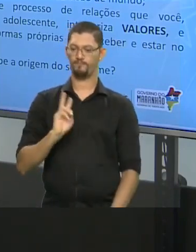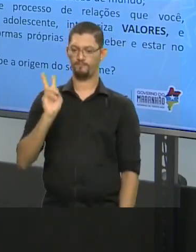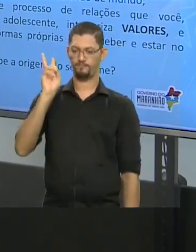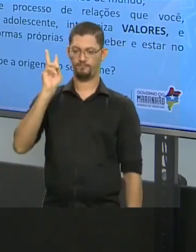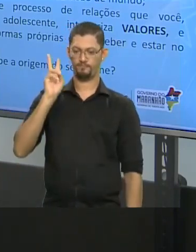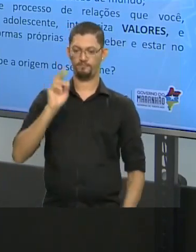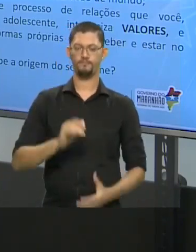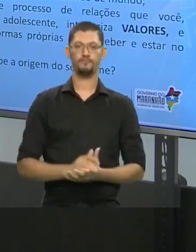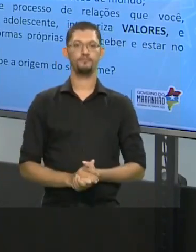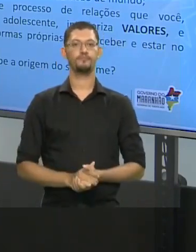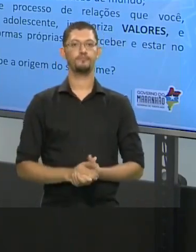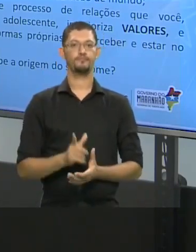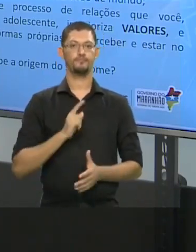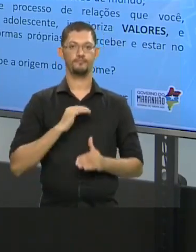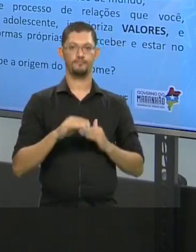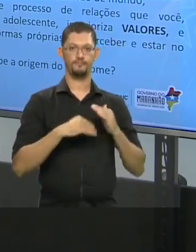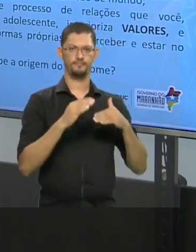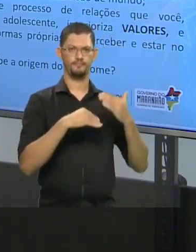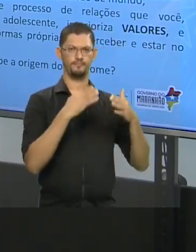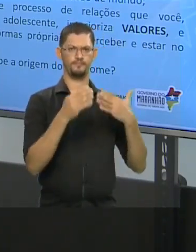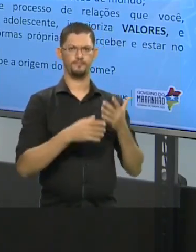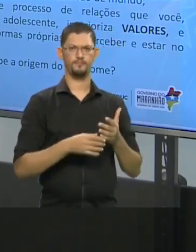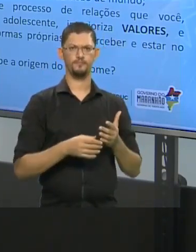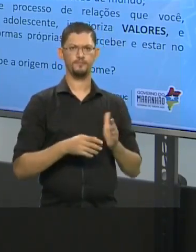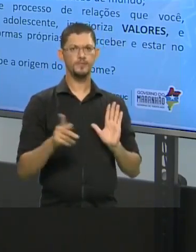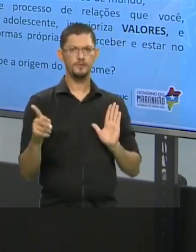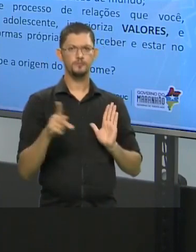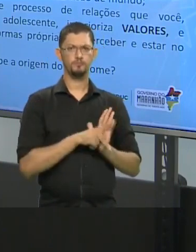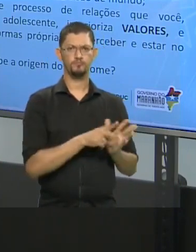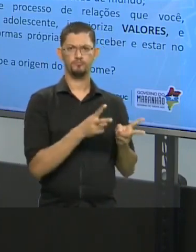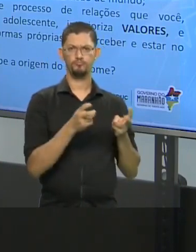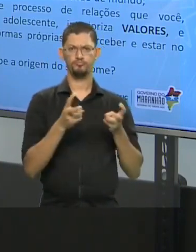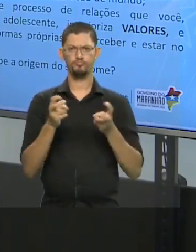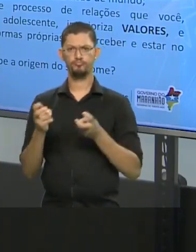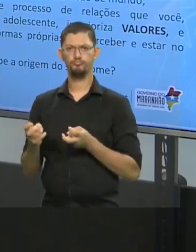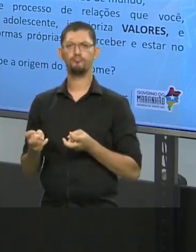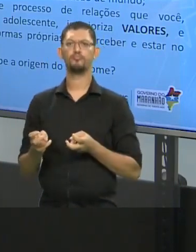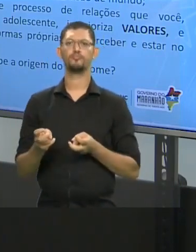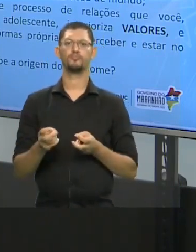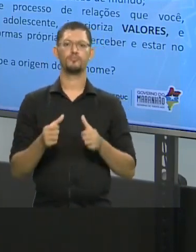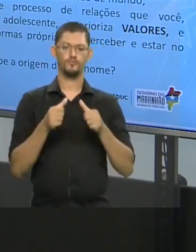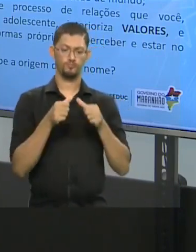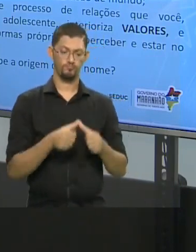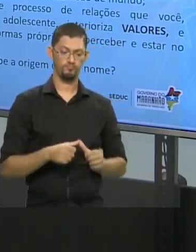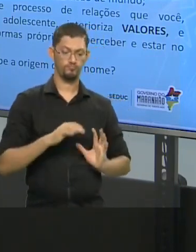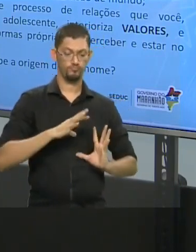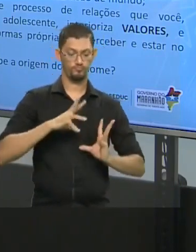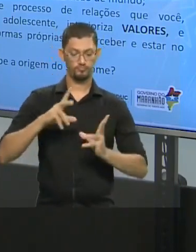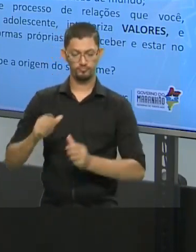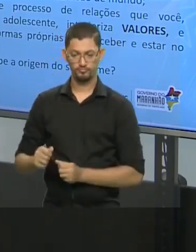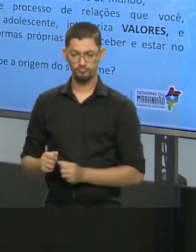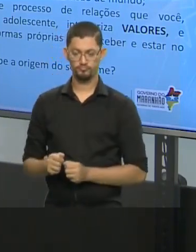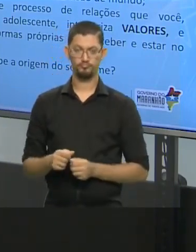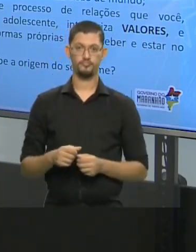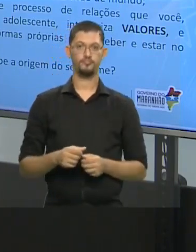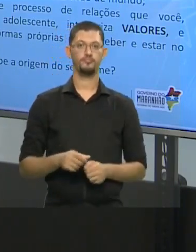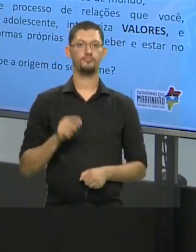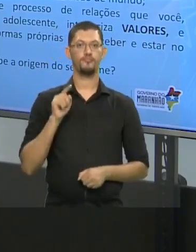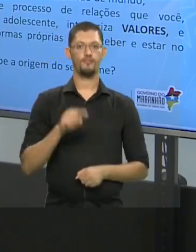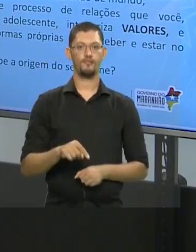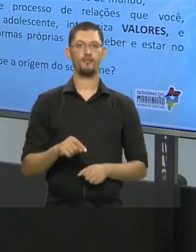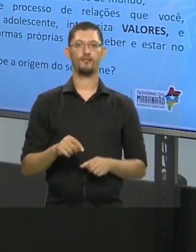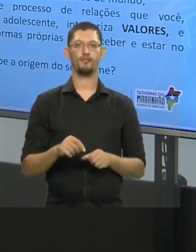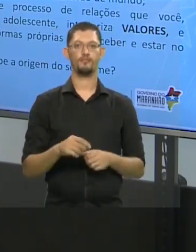e constrói formas próprias de perceber e estar no mundo. Ou seja, essa